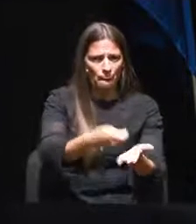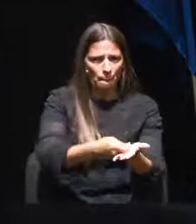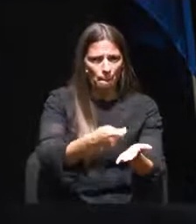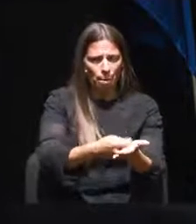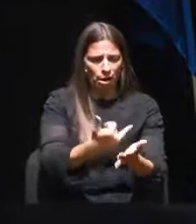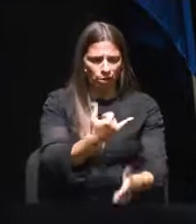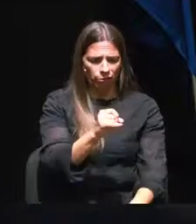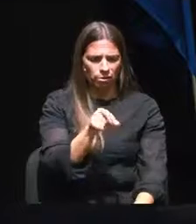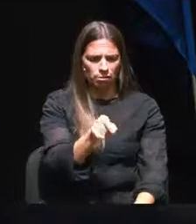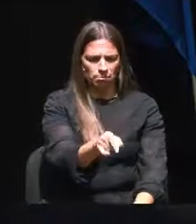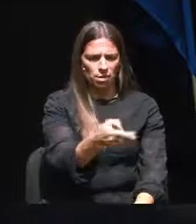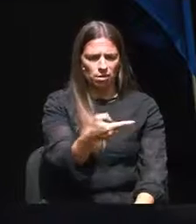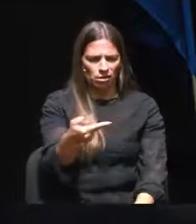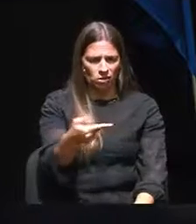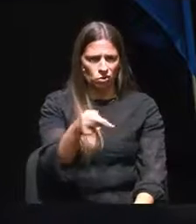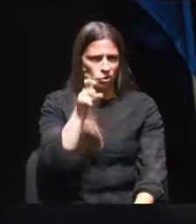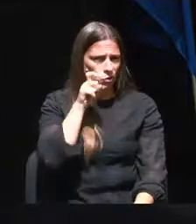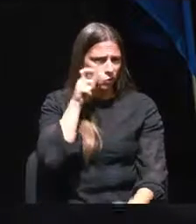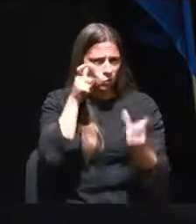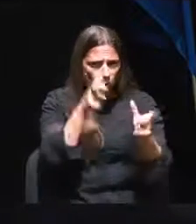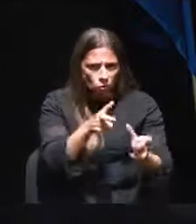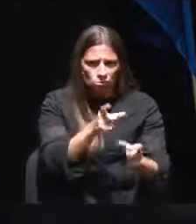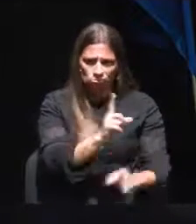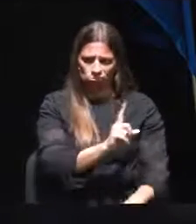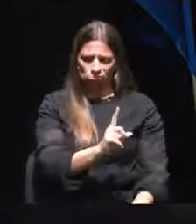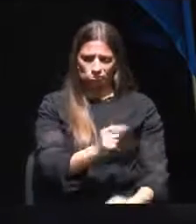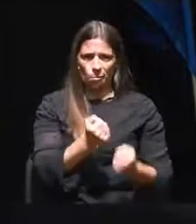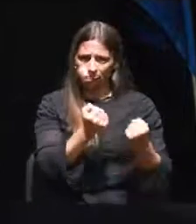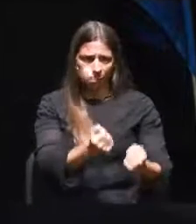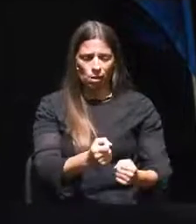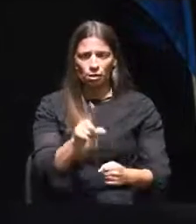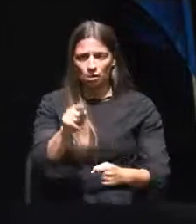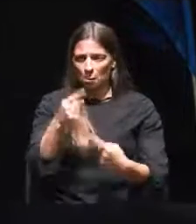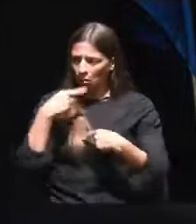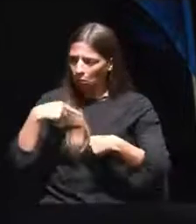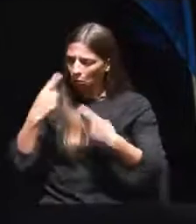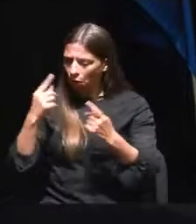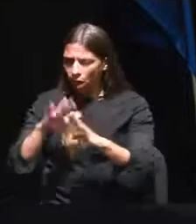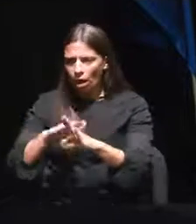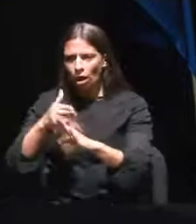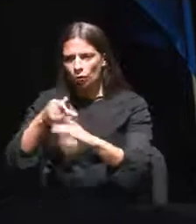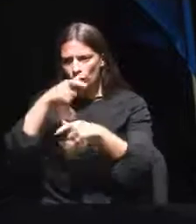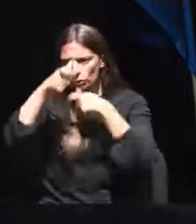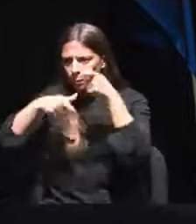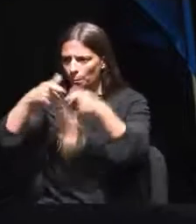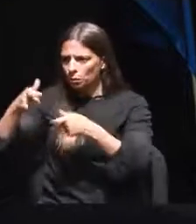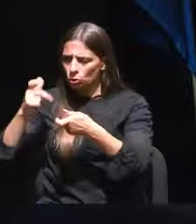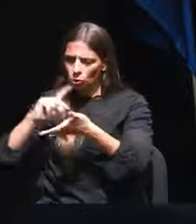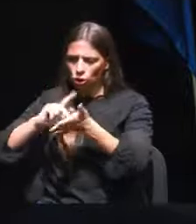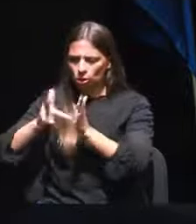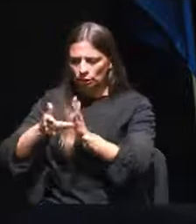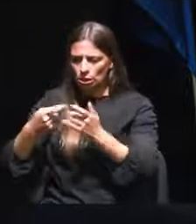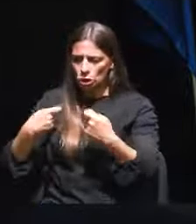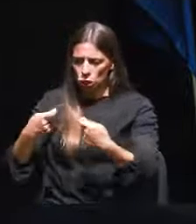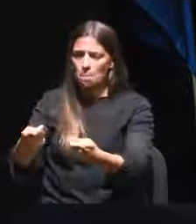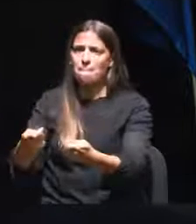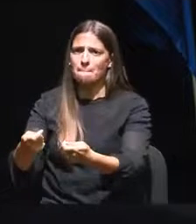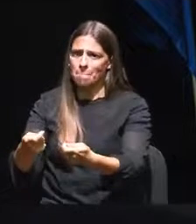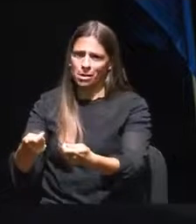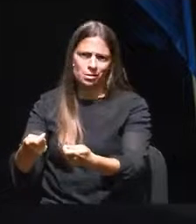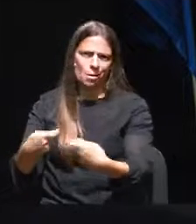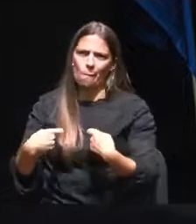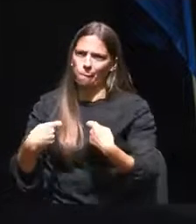euros com vigilância e segurança e, muito menos, este anúncio de oferta de reforço de pessoal, cujos custos seriam